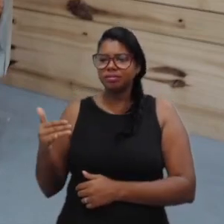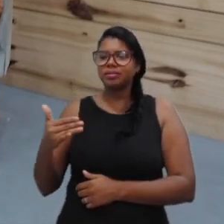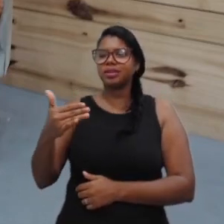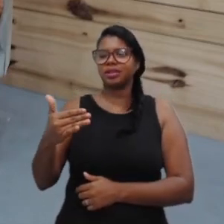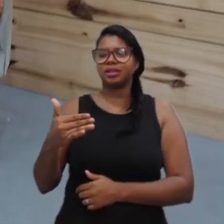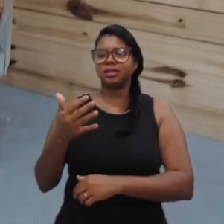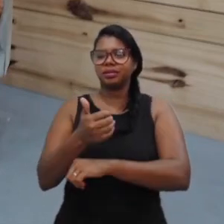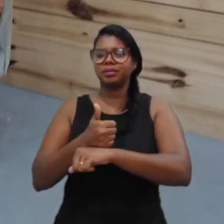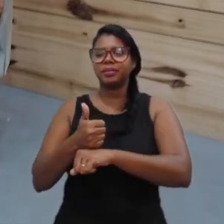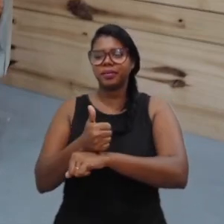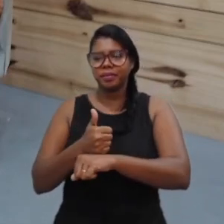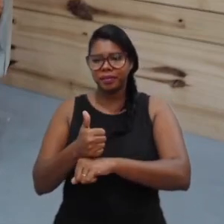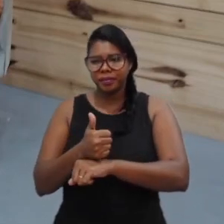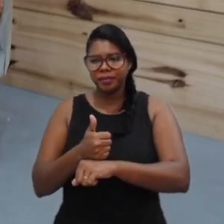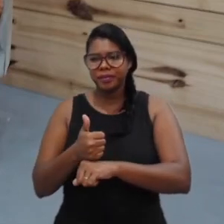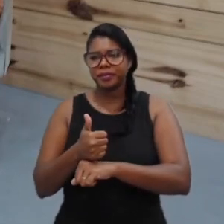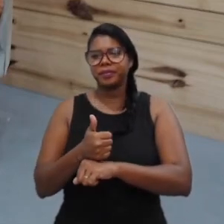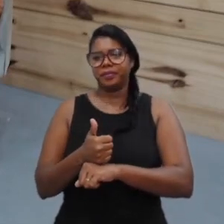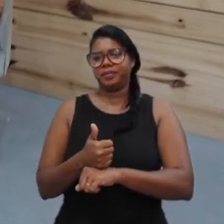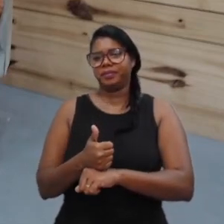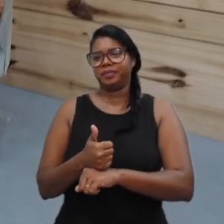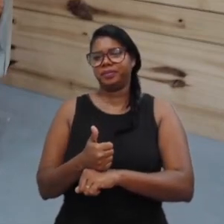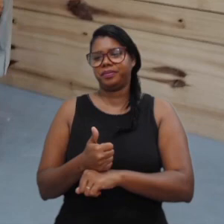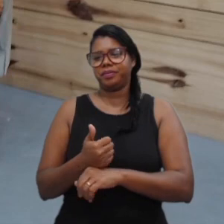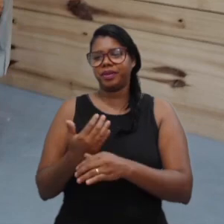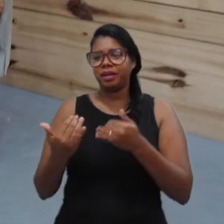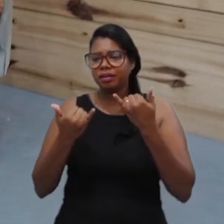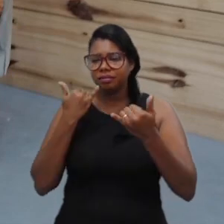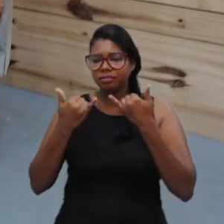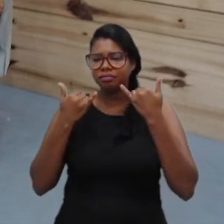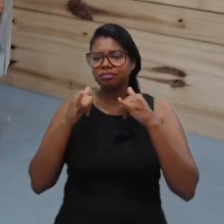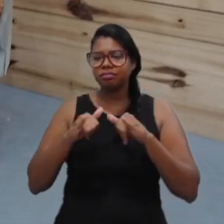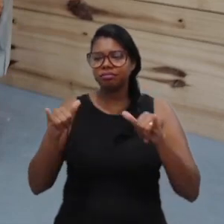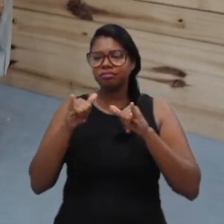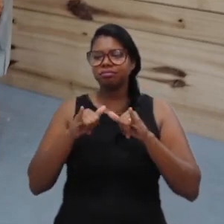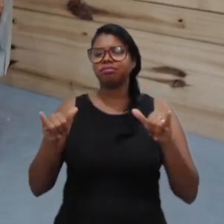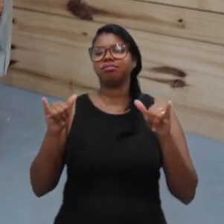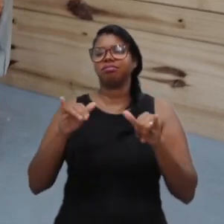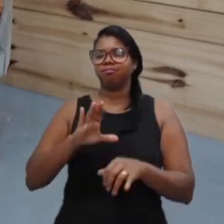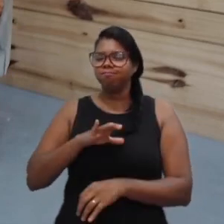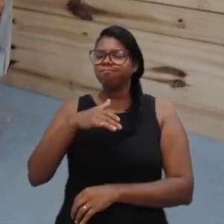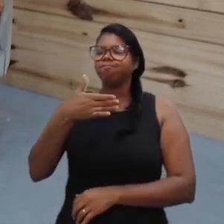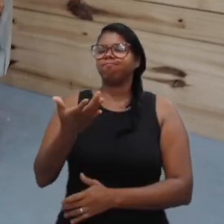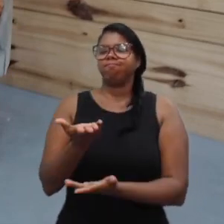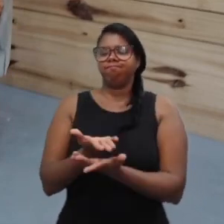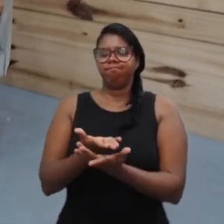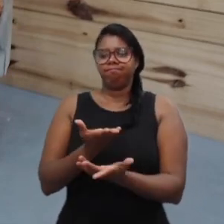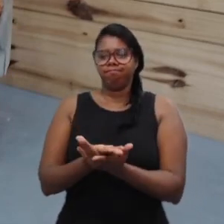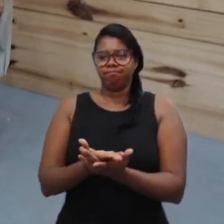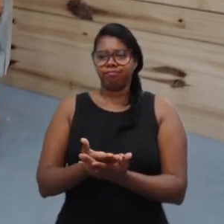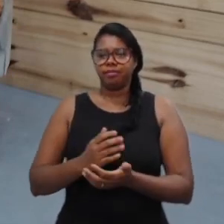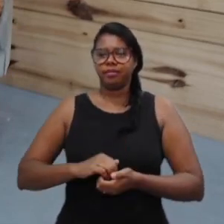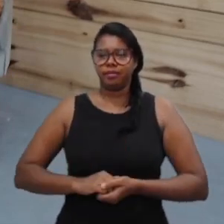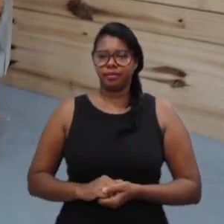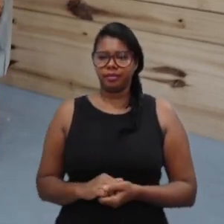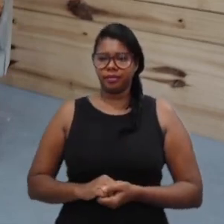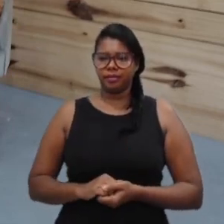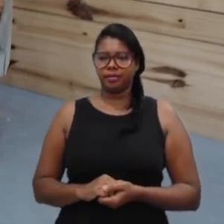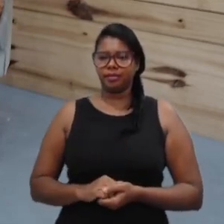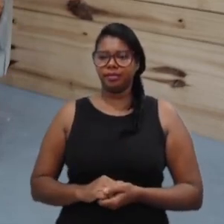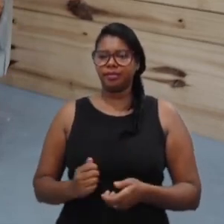ele está munido de boas informações, e ter disposição para estudar, estudem, se